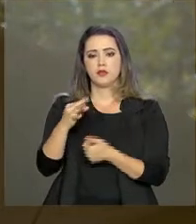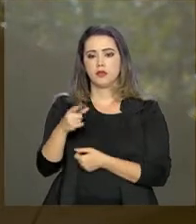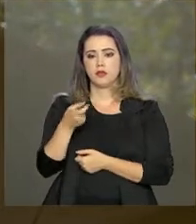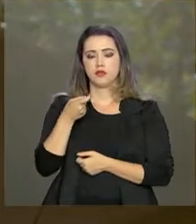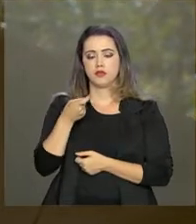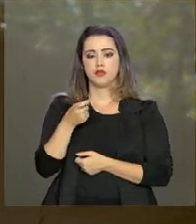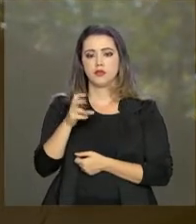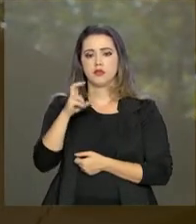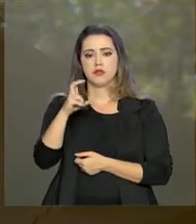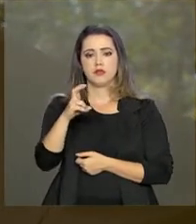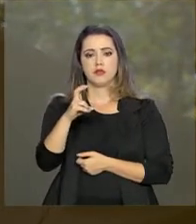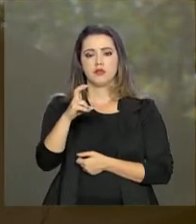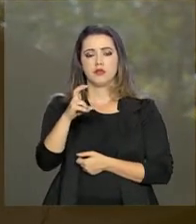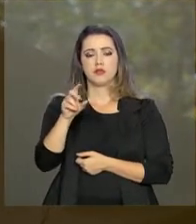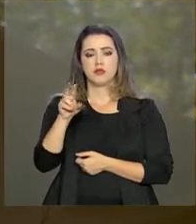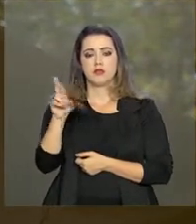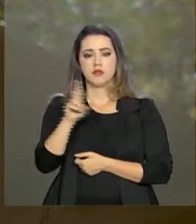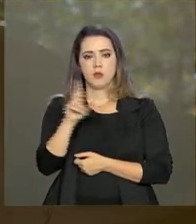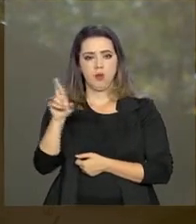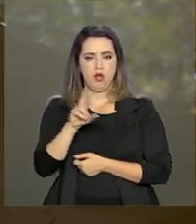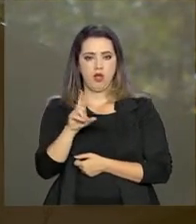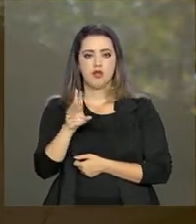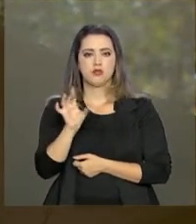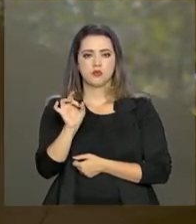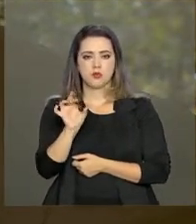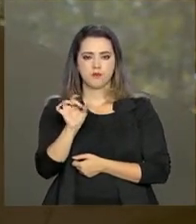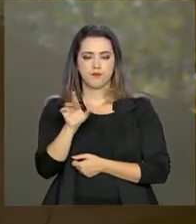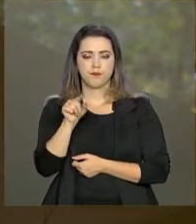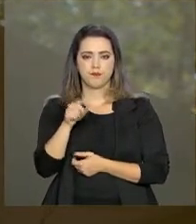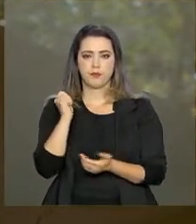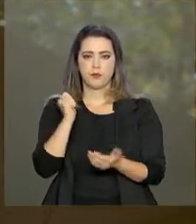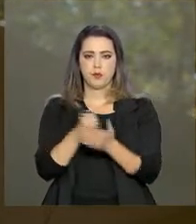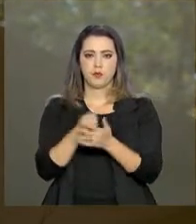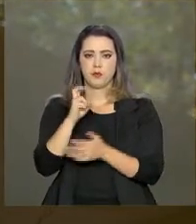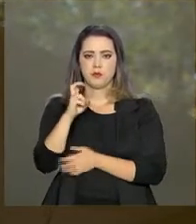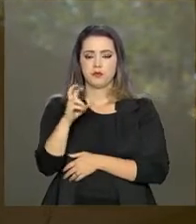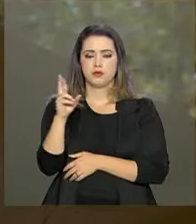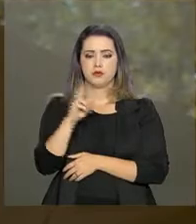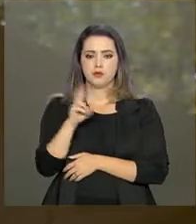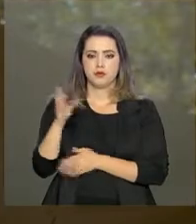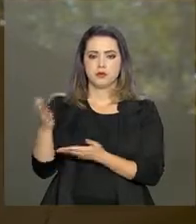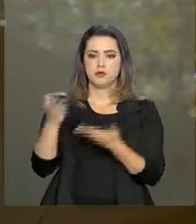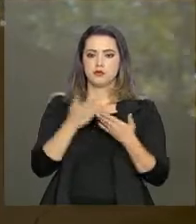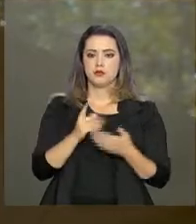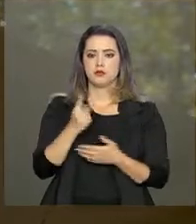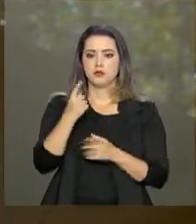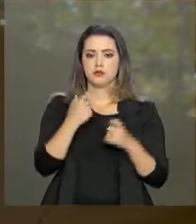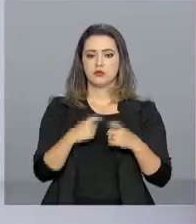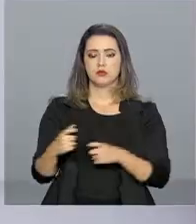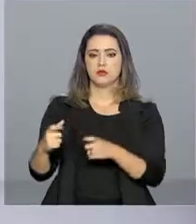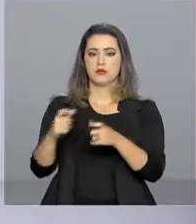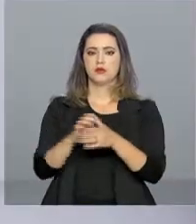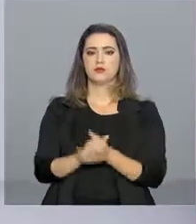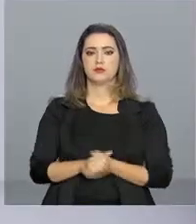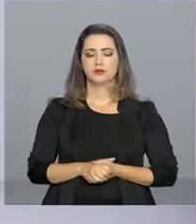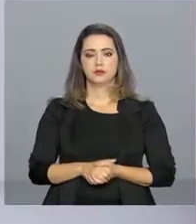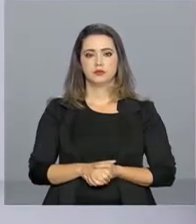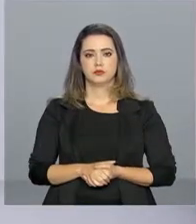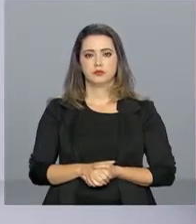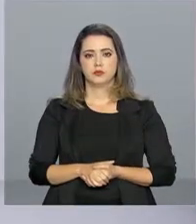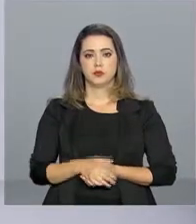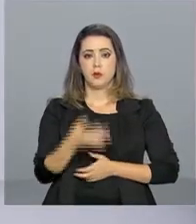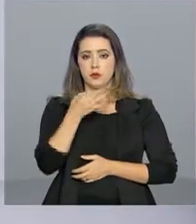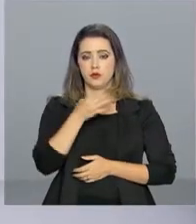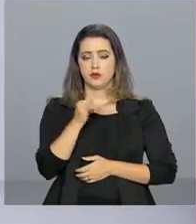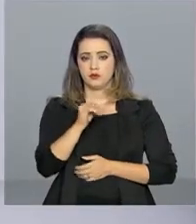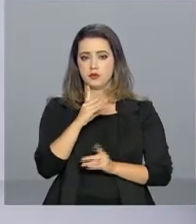simbólica de R 5,60. Então, ele paga e recebe o documento em uma unidade. E olha, uma